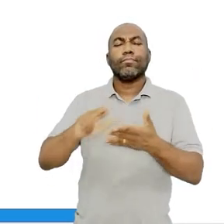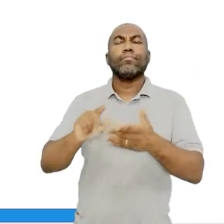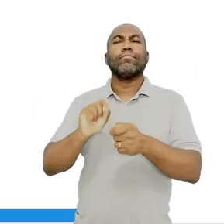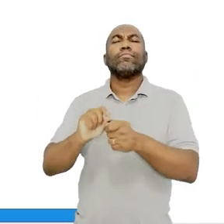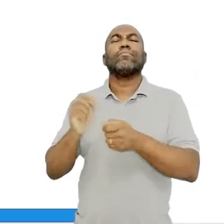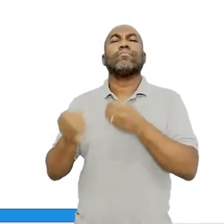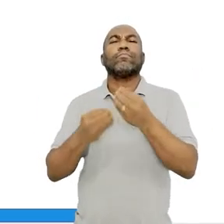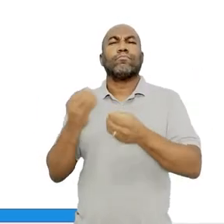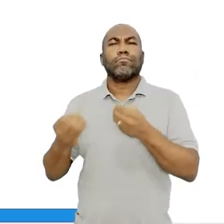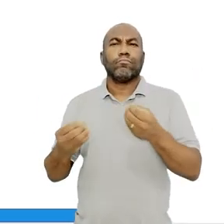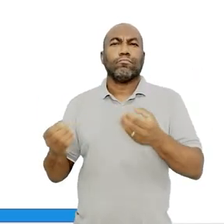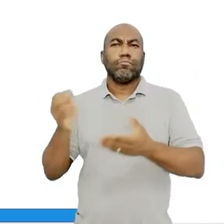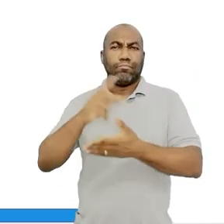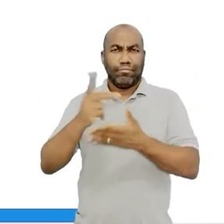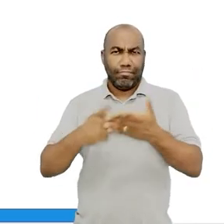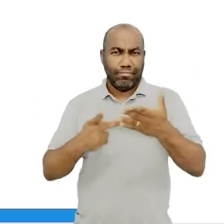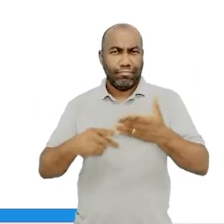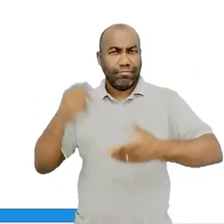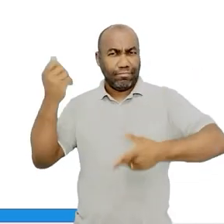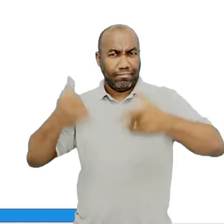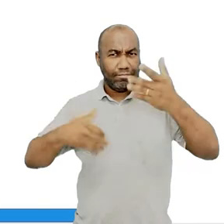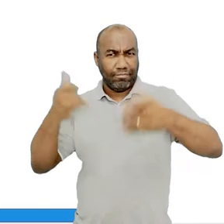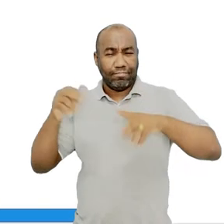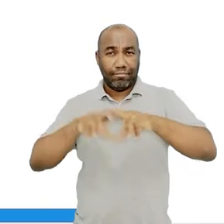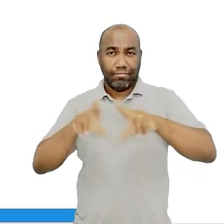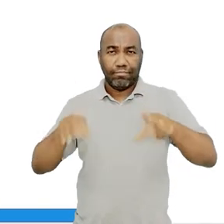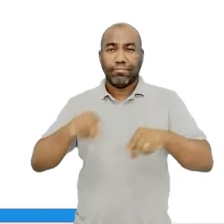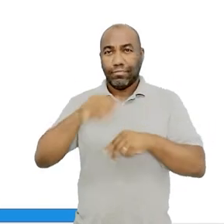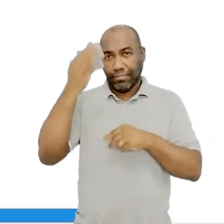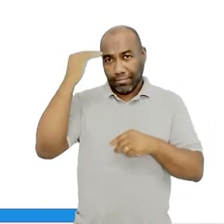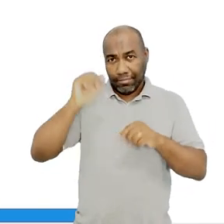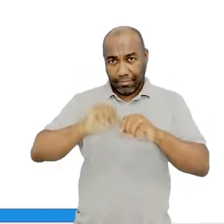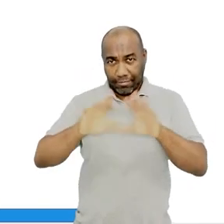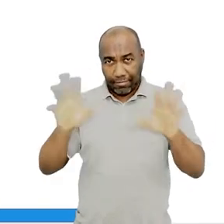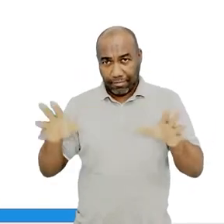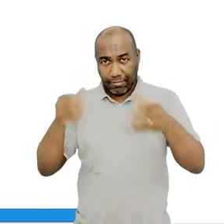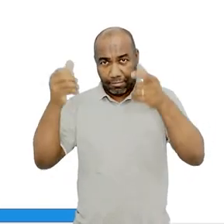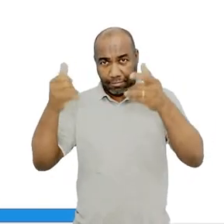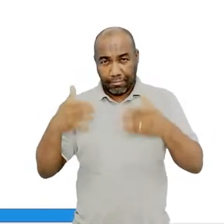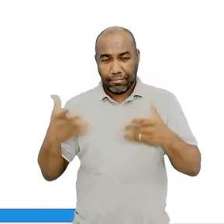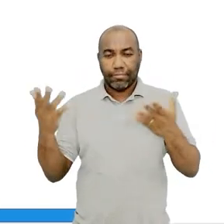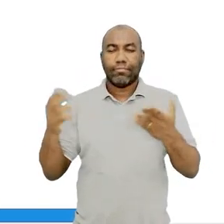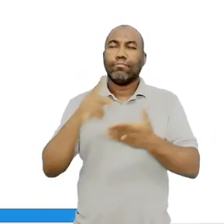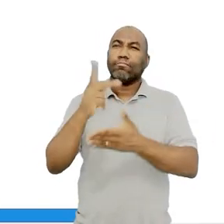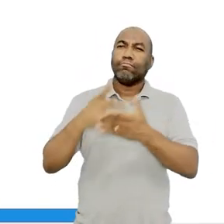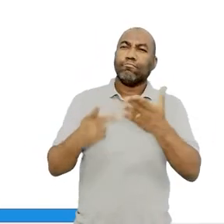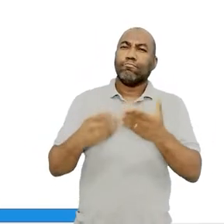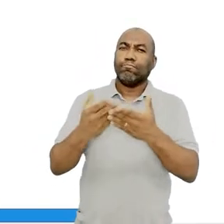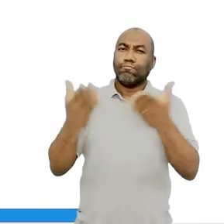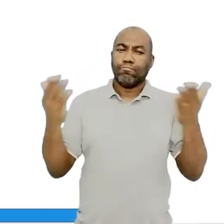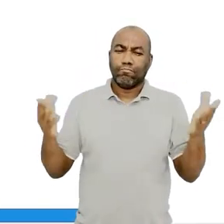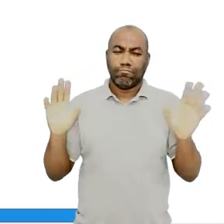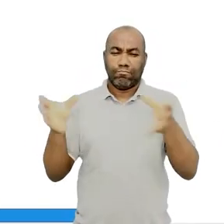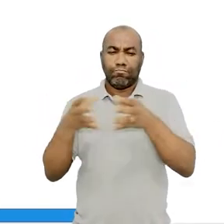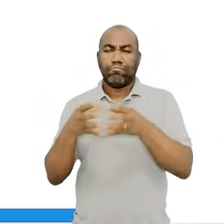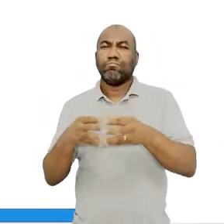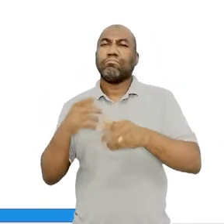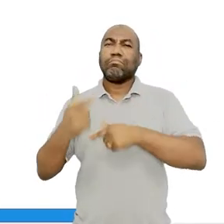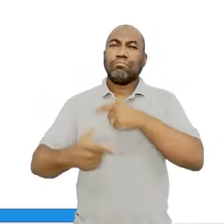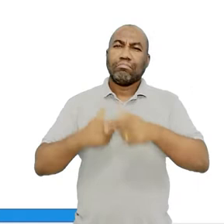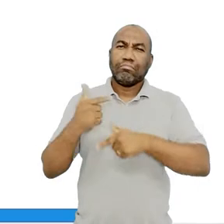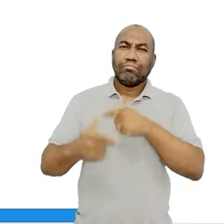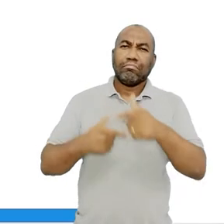vai acontecer, tá? Tá aí para você um trechinho em que ele diz Ó, poetas de gabinete, que da vida